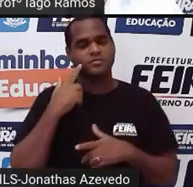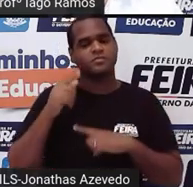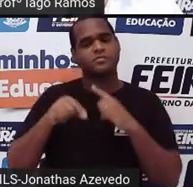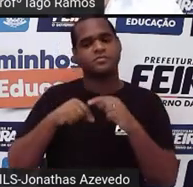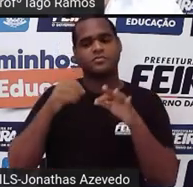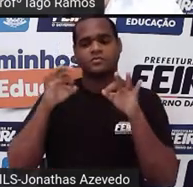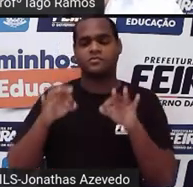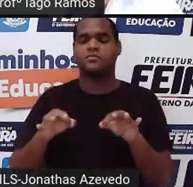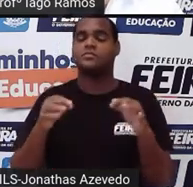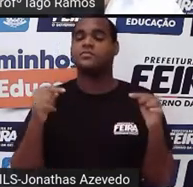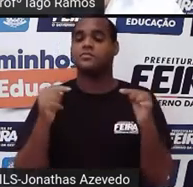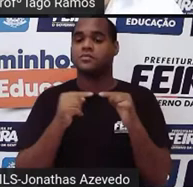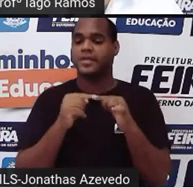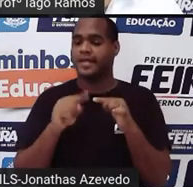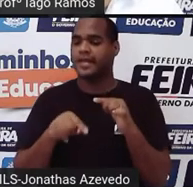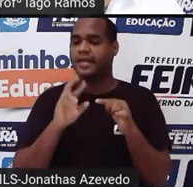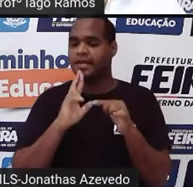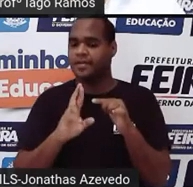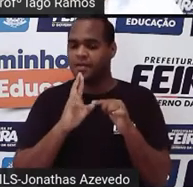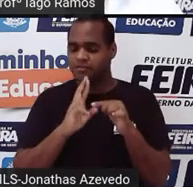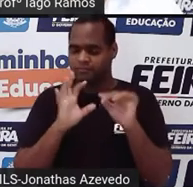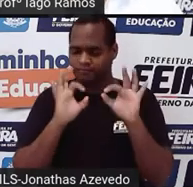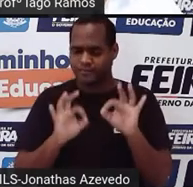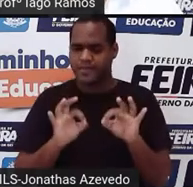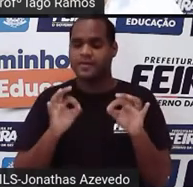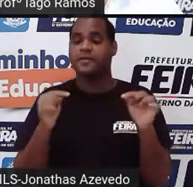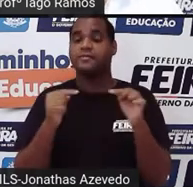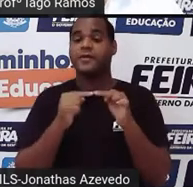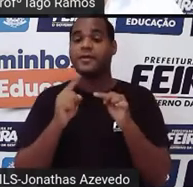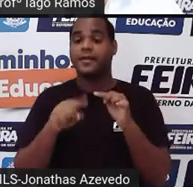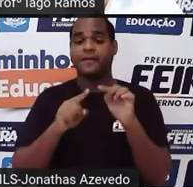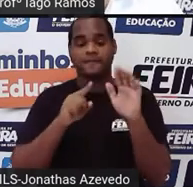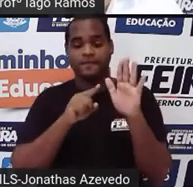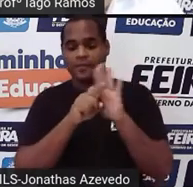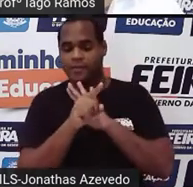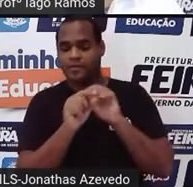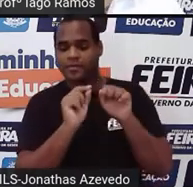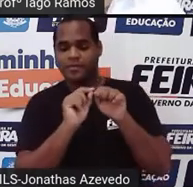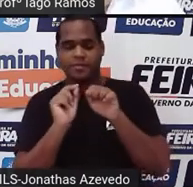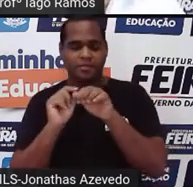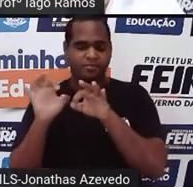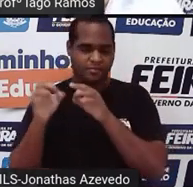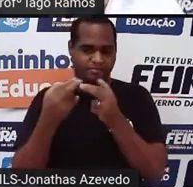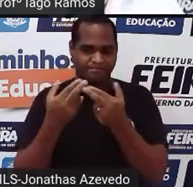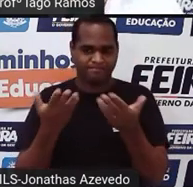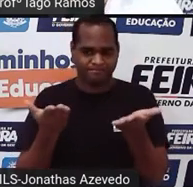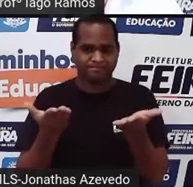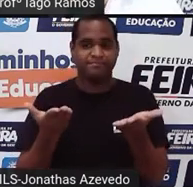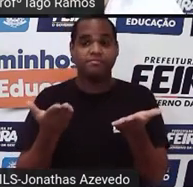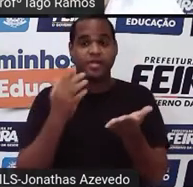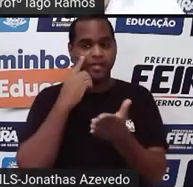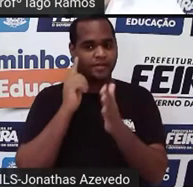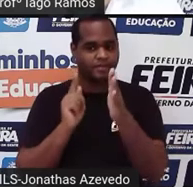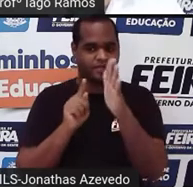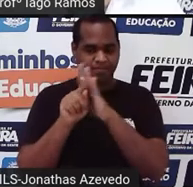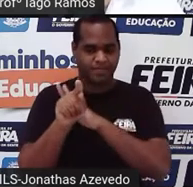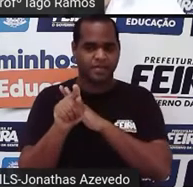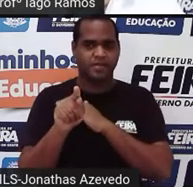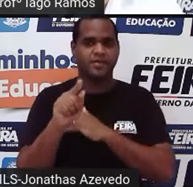que tem a resposta certa para a pergunta que vai ser feita. E a pergunta